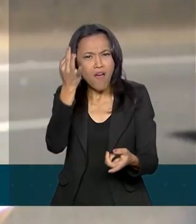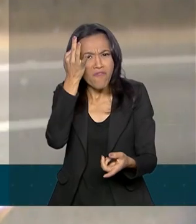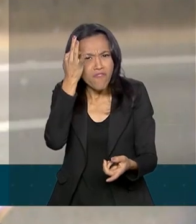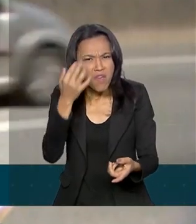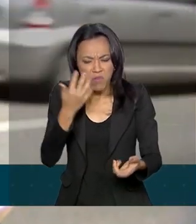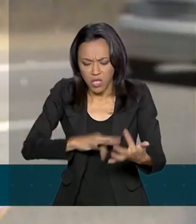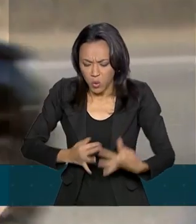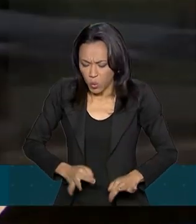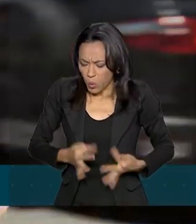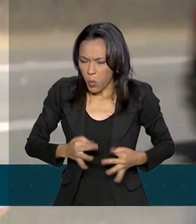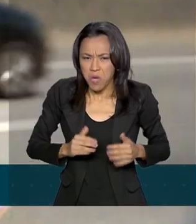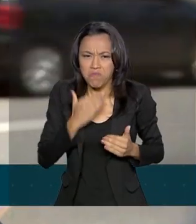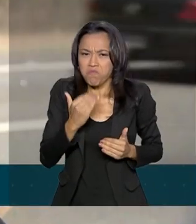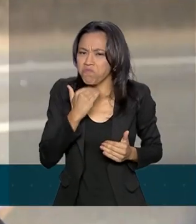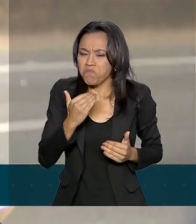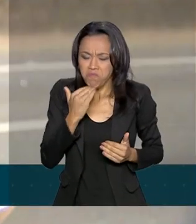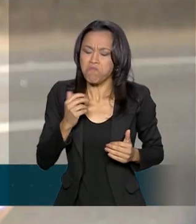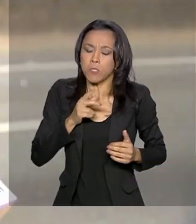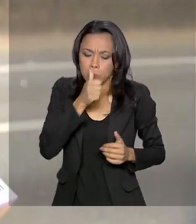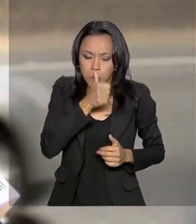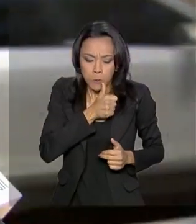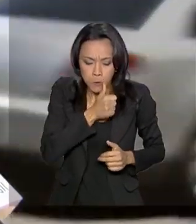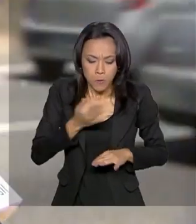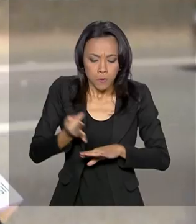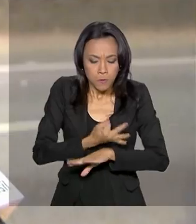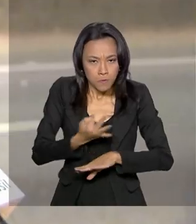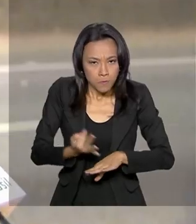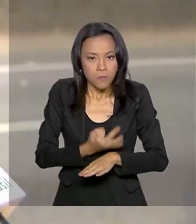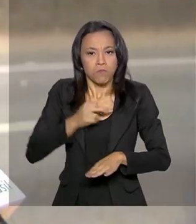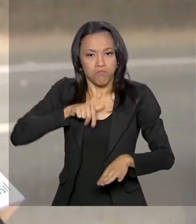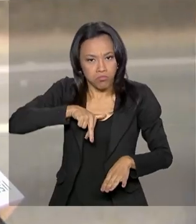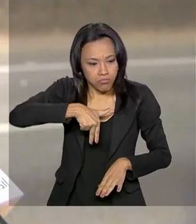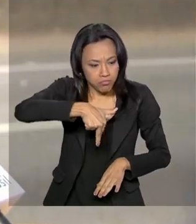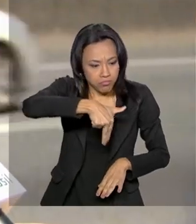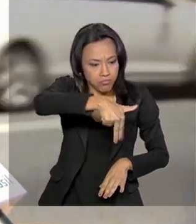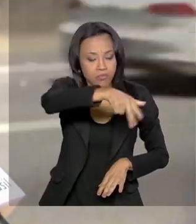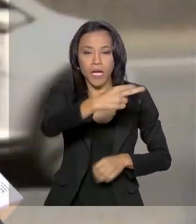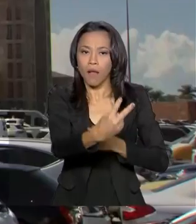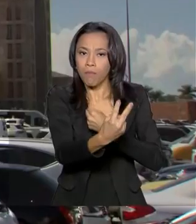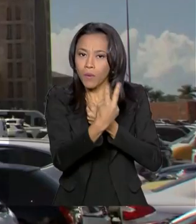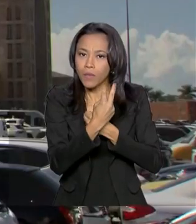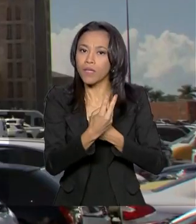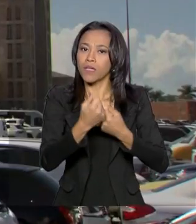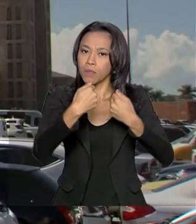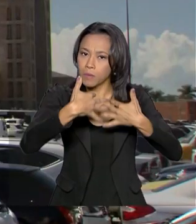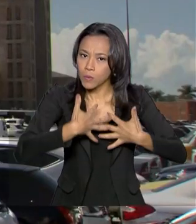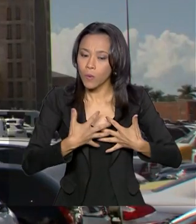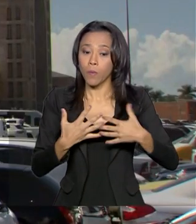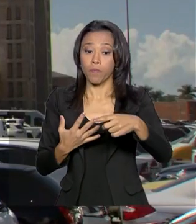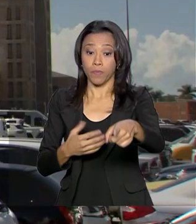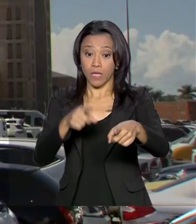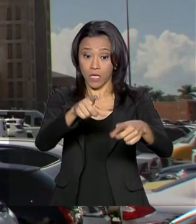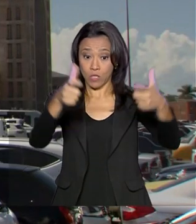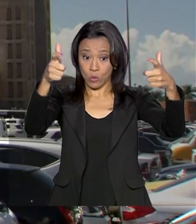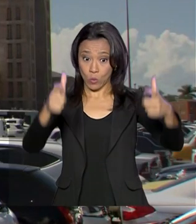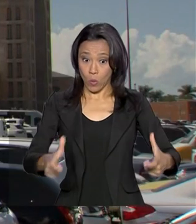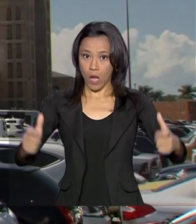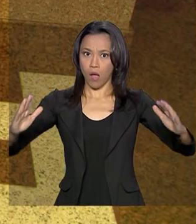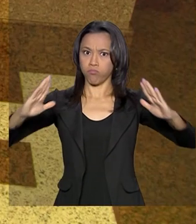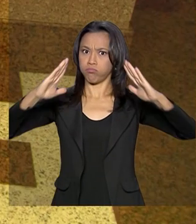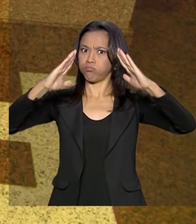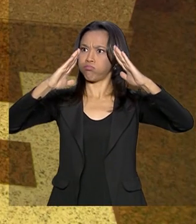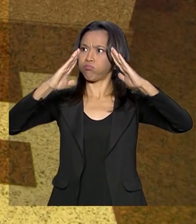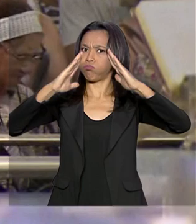doendo, bolha, nós vem. Por ela e pra agradecer o que ela fez por nós esse ano, guardou, abençoou, nós vem sim. No maior templo católico do país,